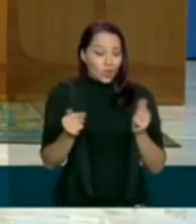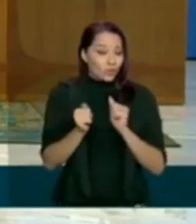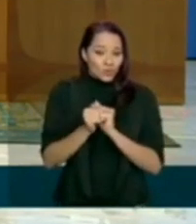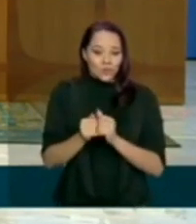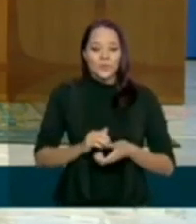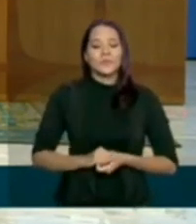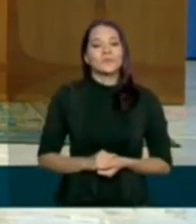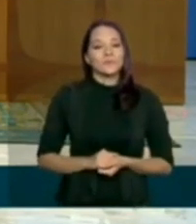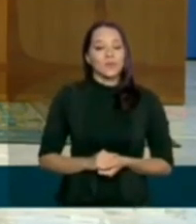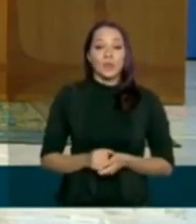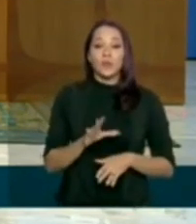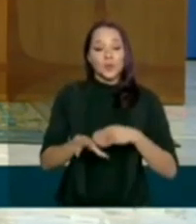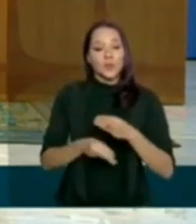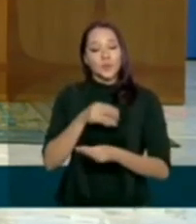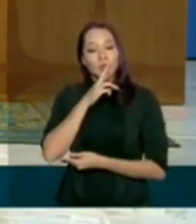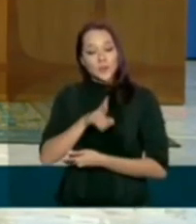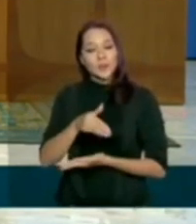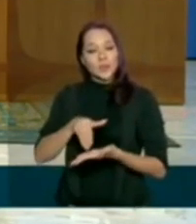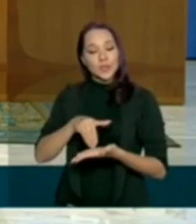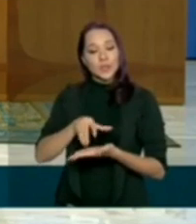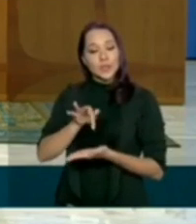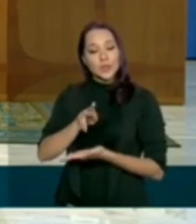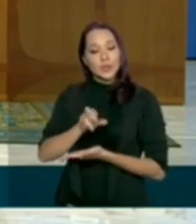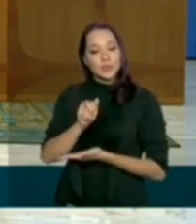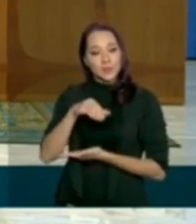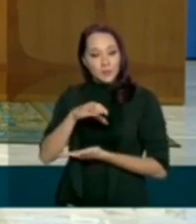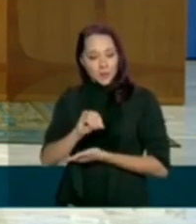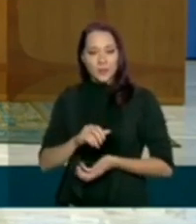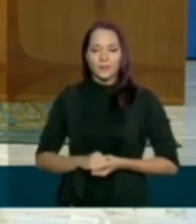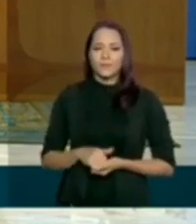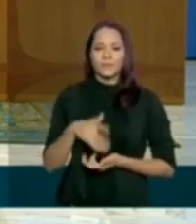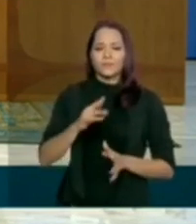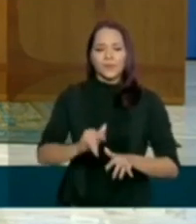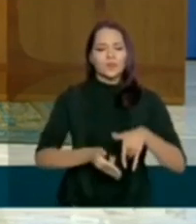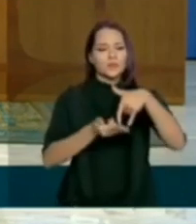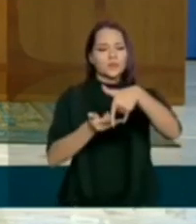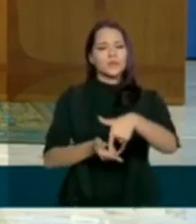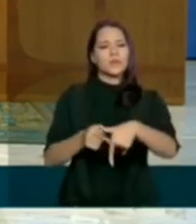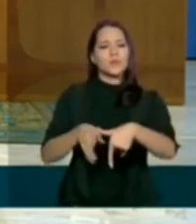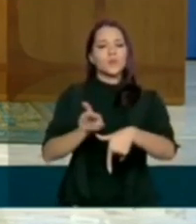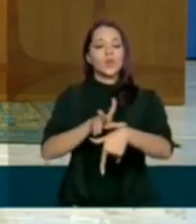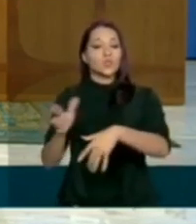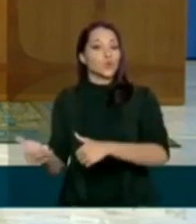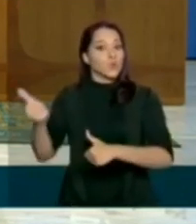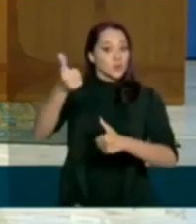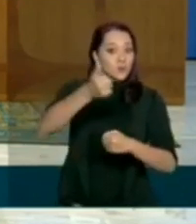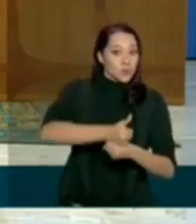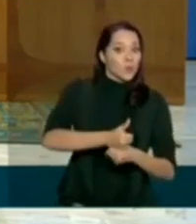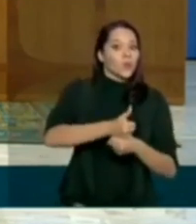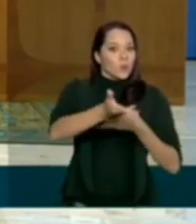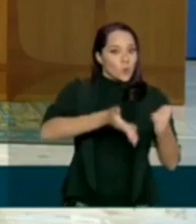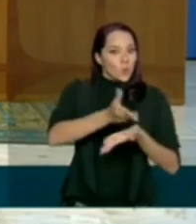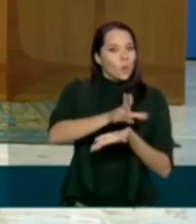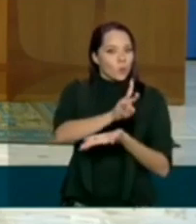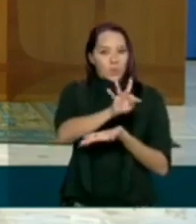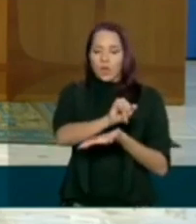Completando a resposta do secretário Franco Duarte, esses leitos não vêm para substituir os cuidados de